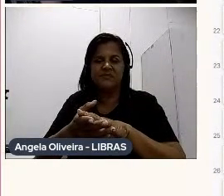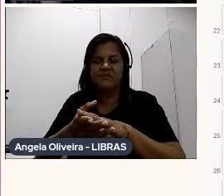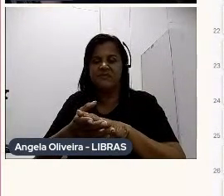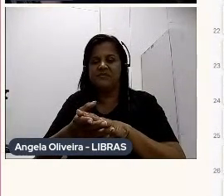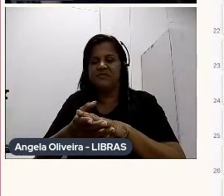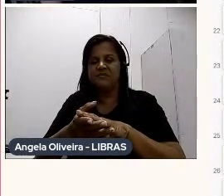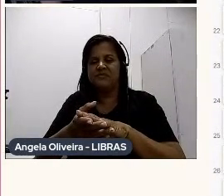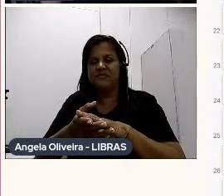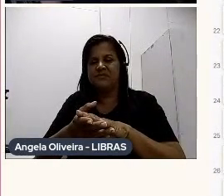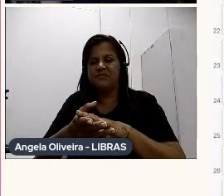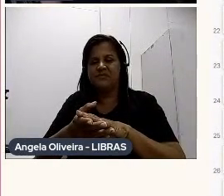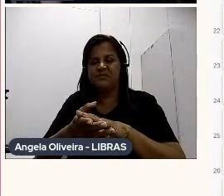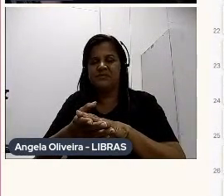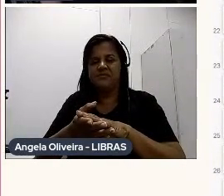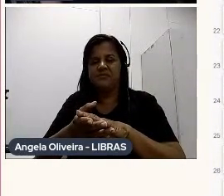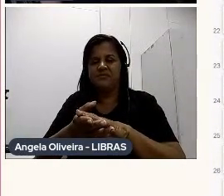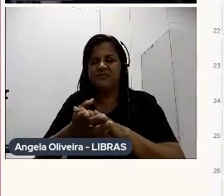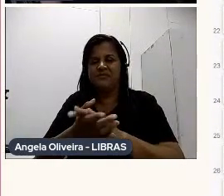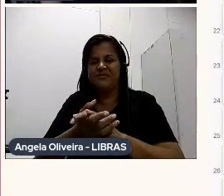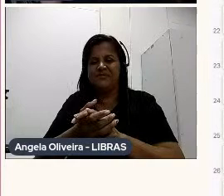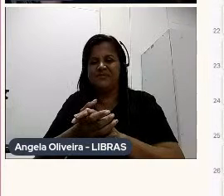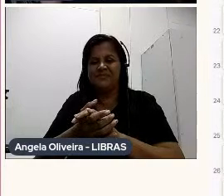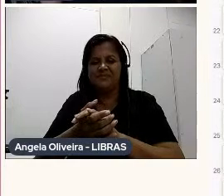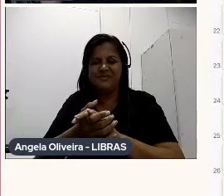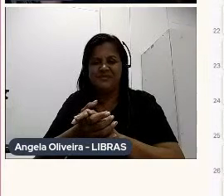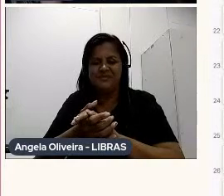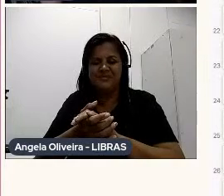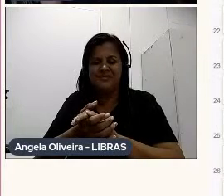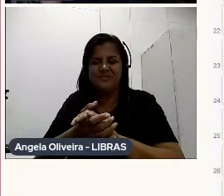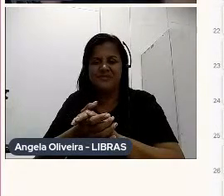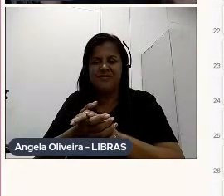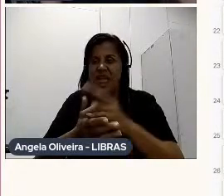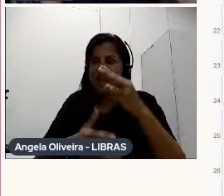Tenta rindo aqui Oh Ele nos viu